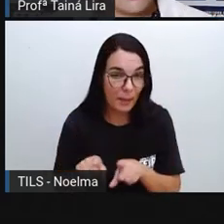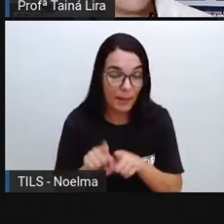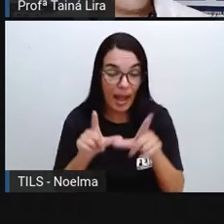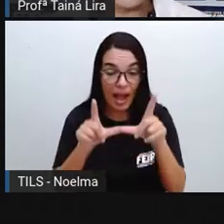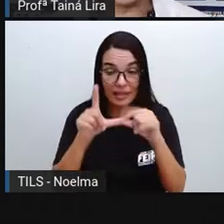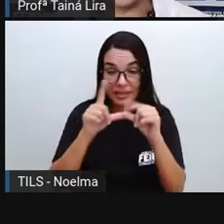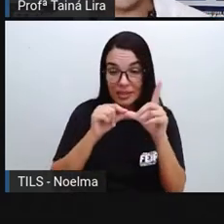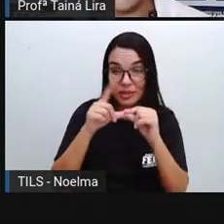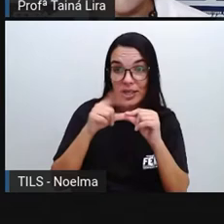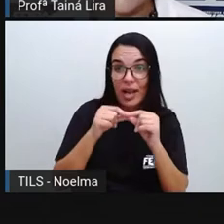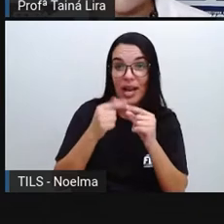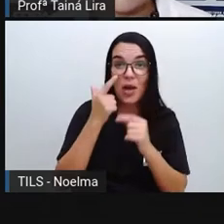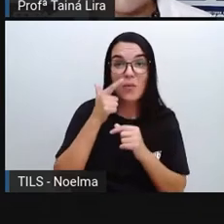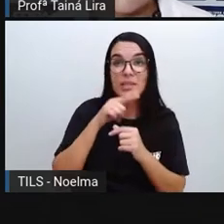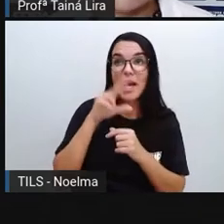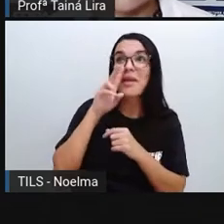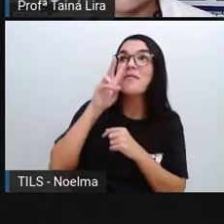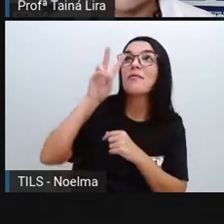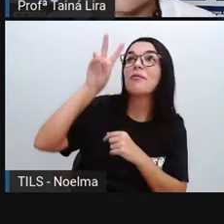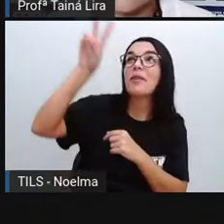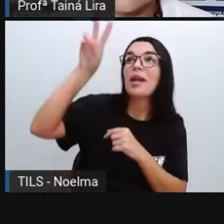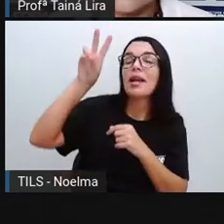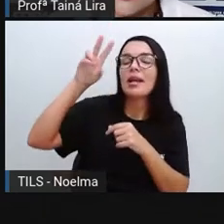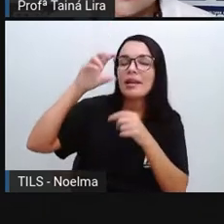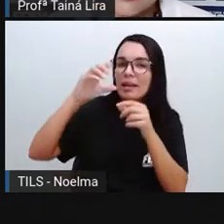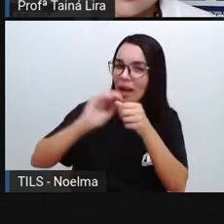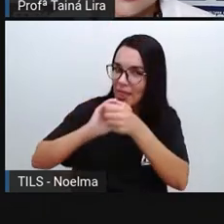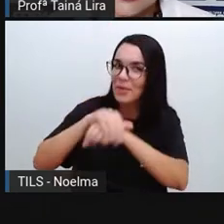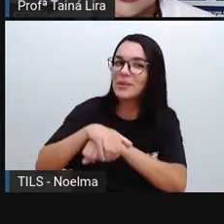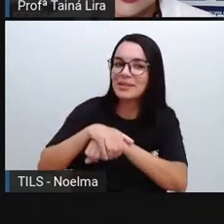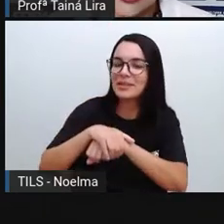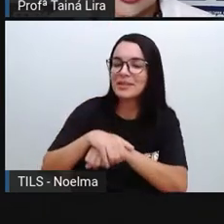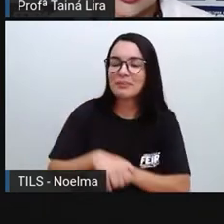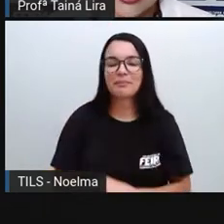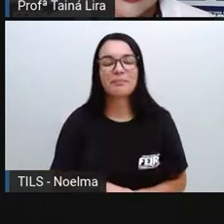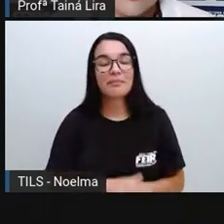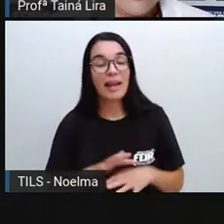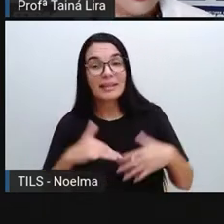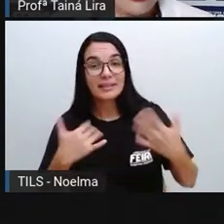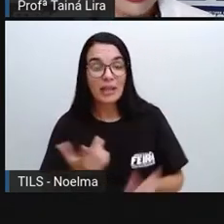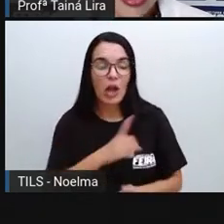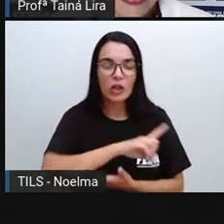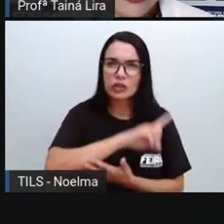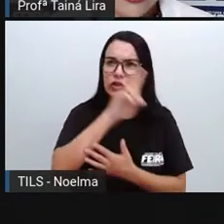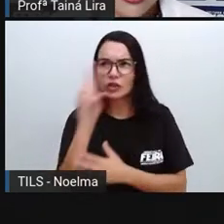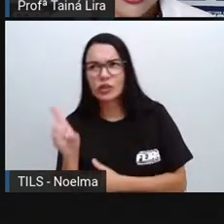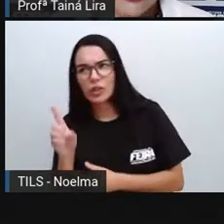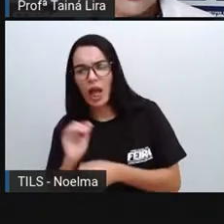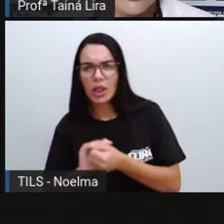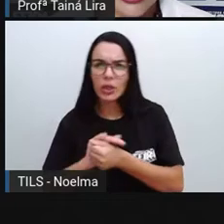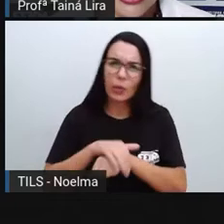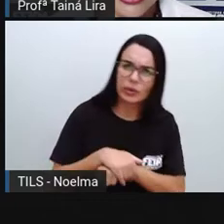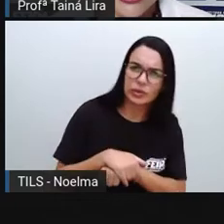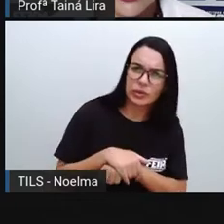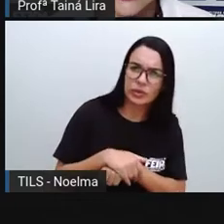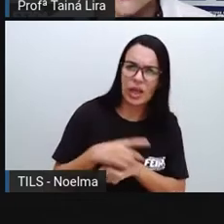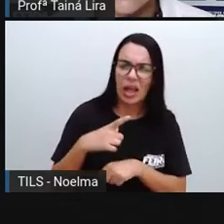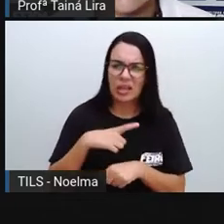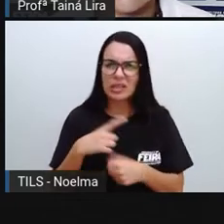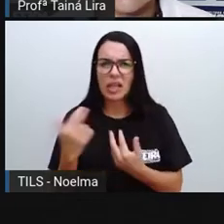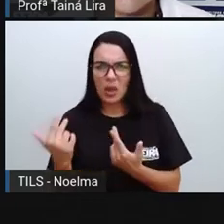ali no céu, tá bom? Bom, o dia e a noite, né? Eles são iguais? Por quê?